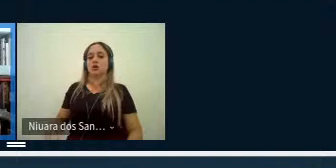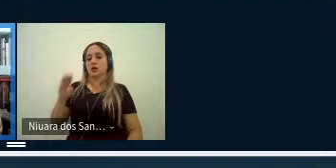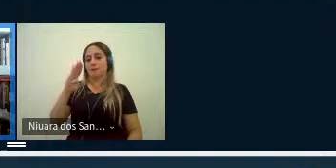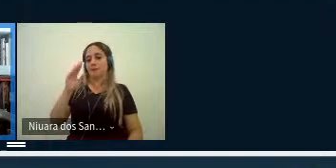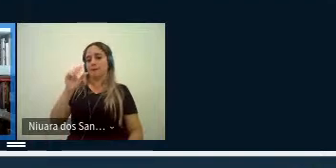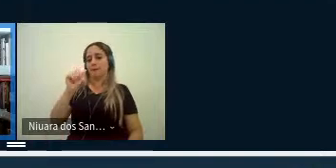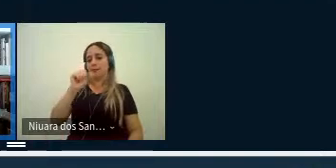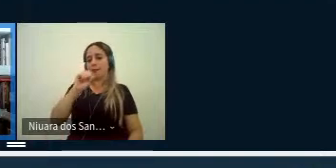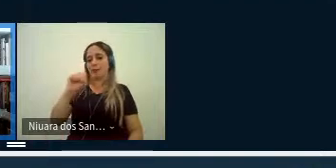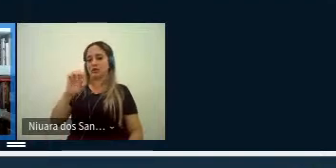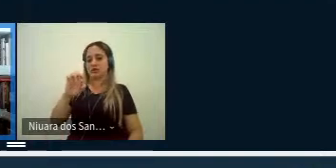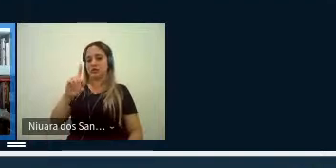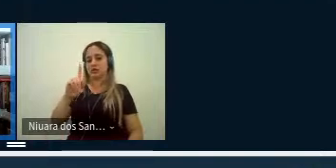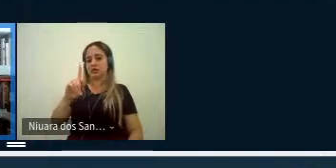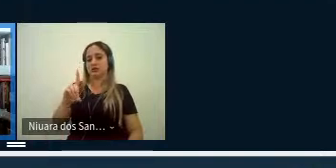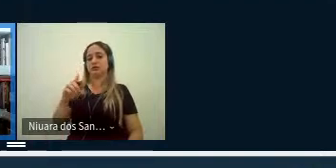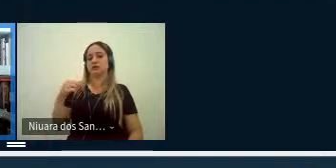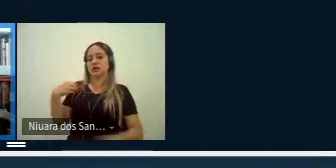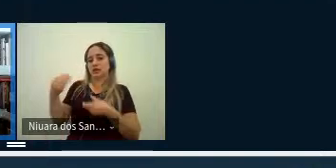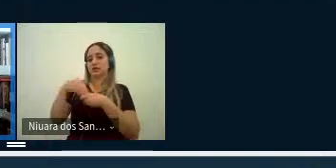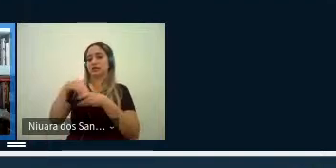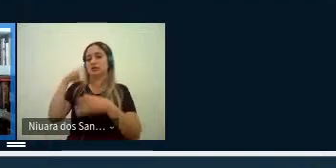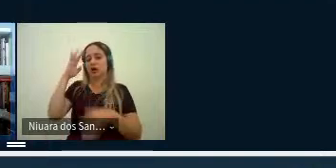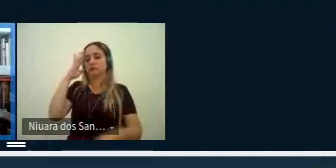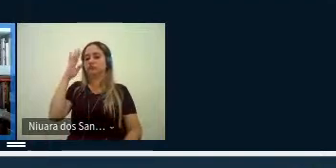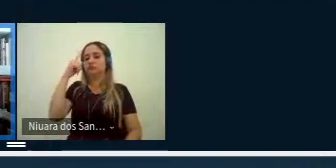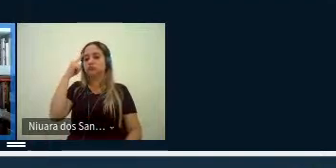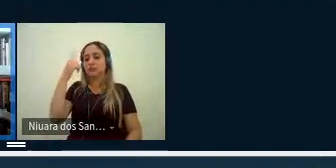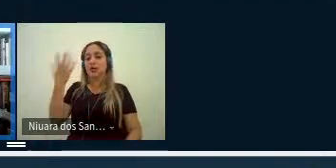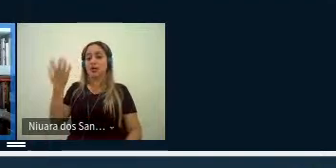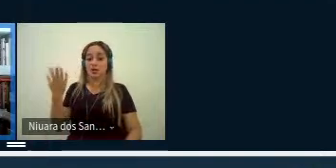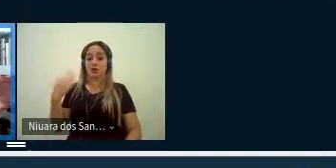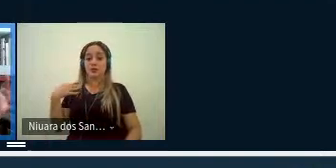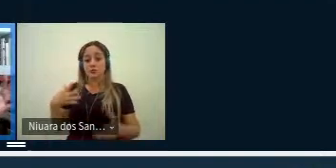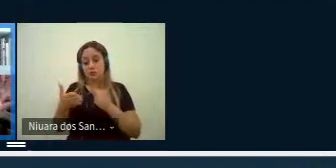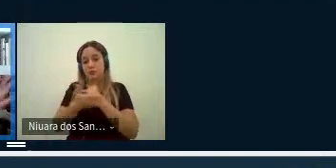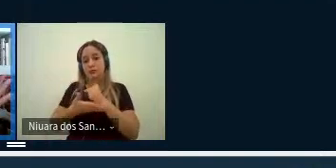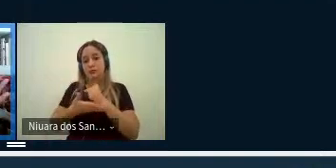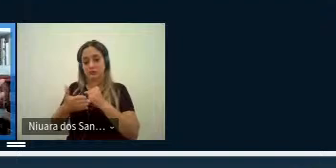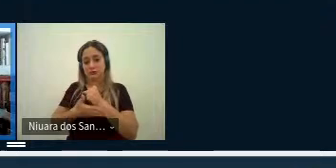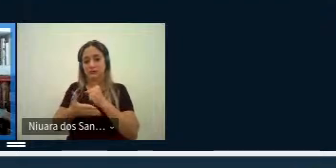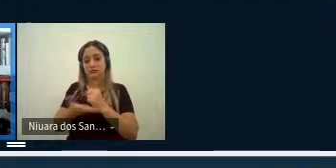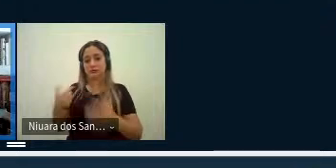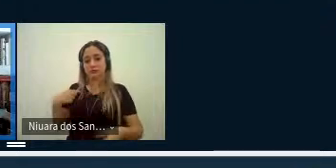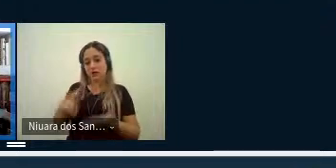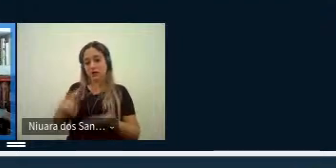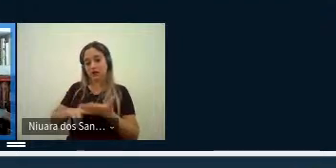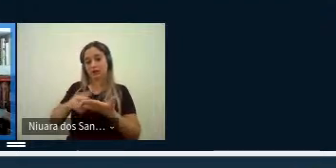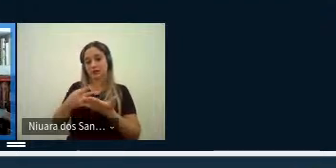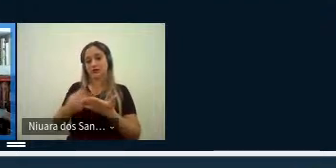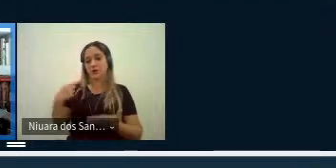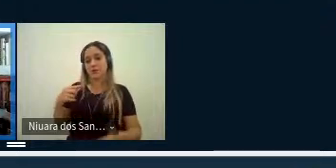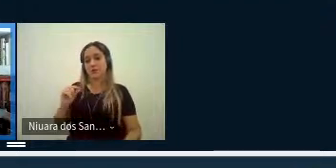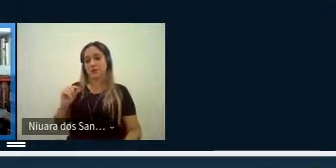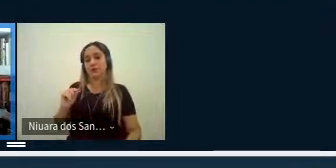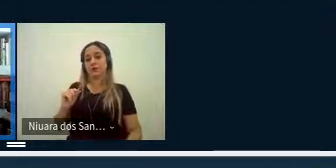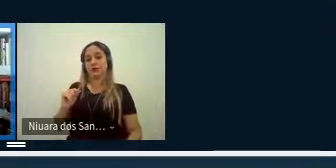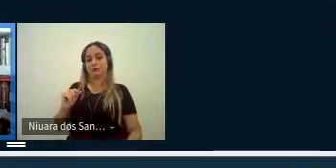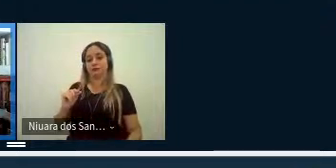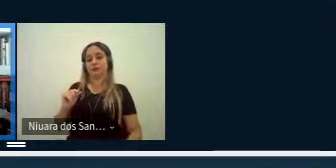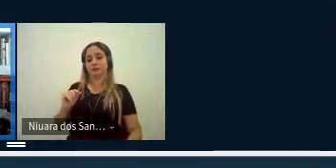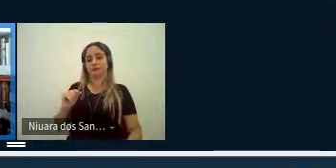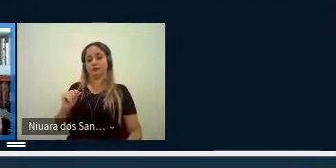dentro das minhas reflexões de acordo com ela a tradução é considerada como